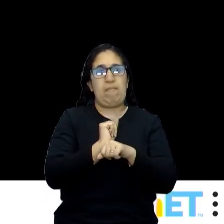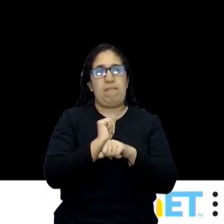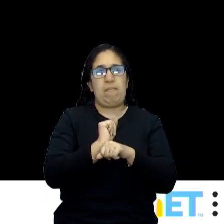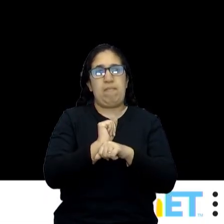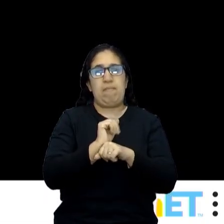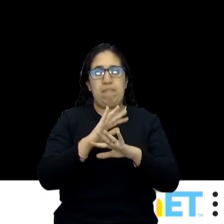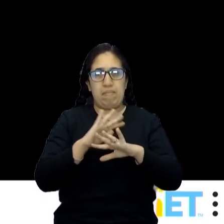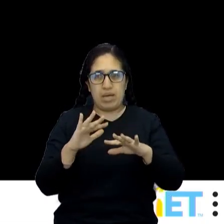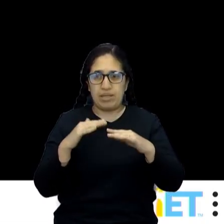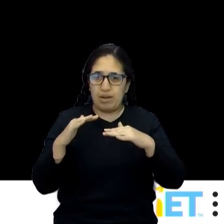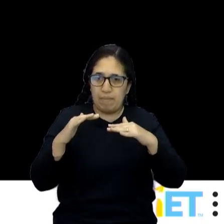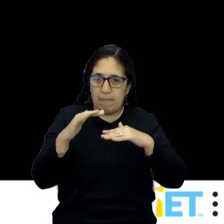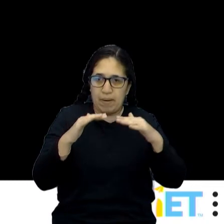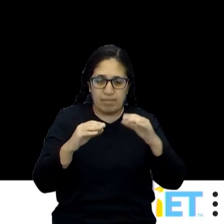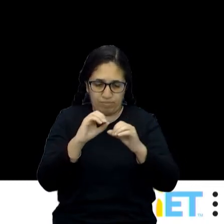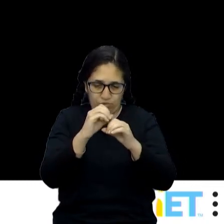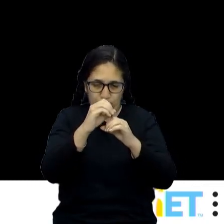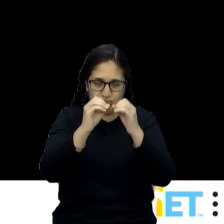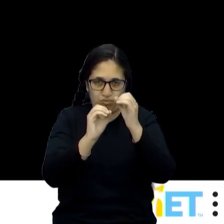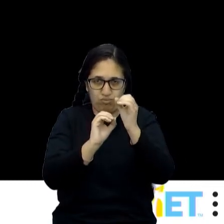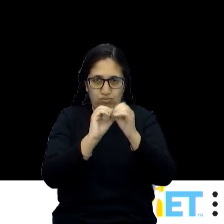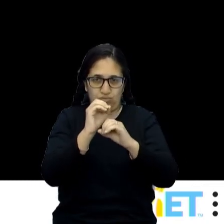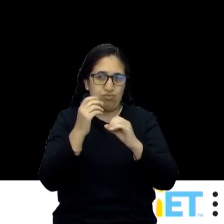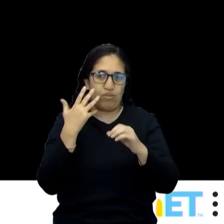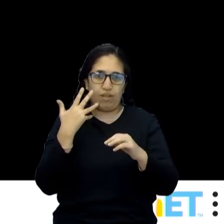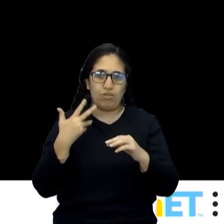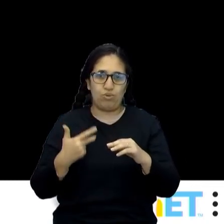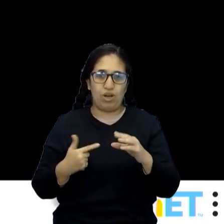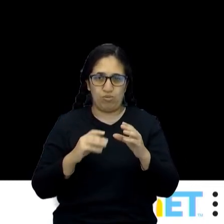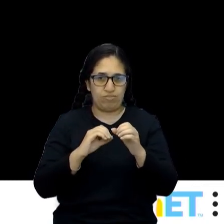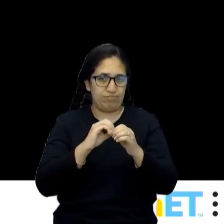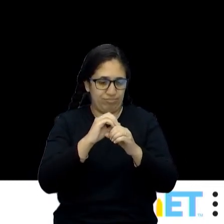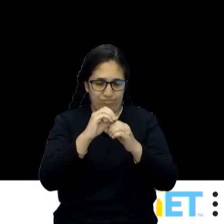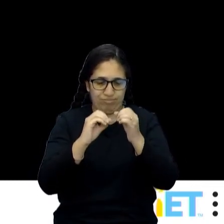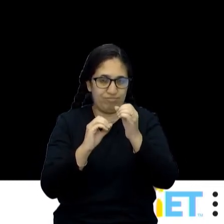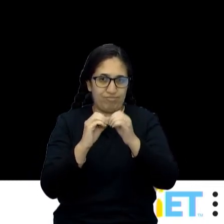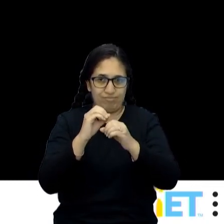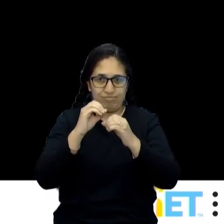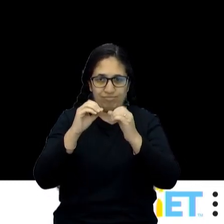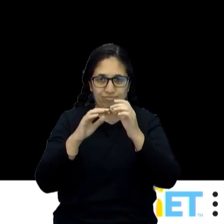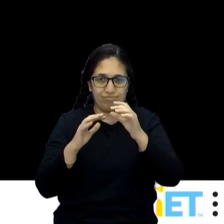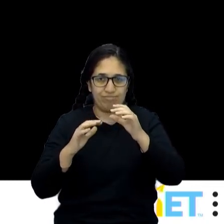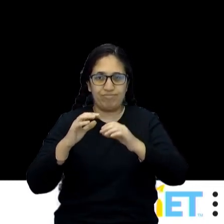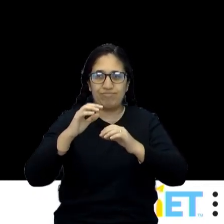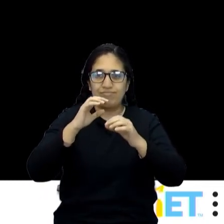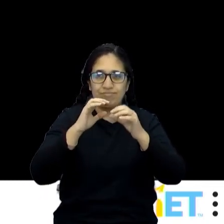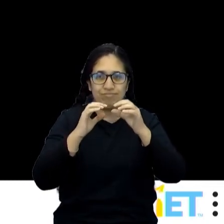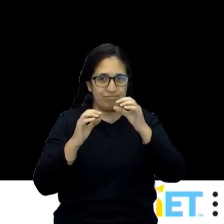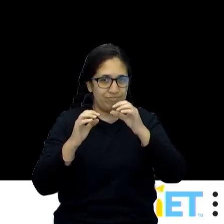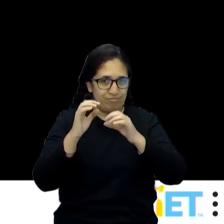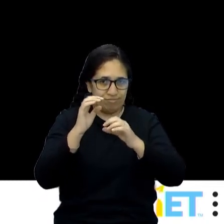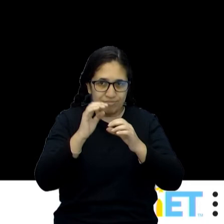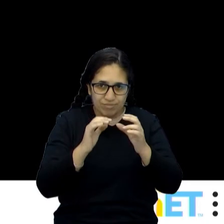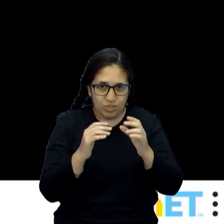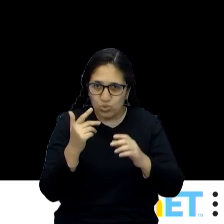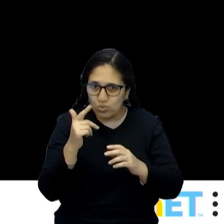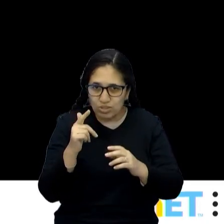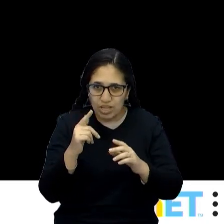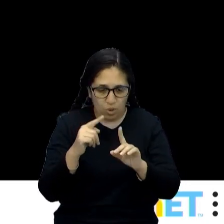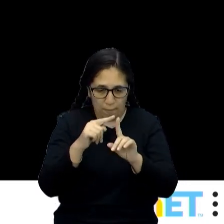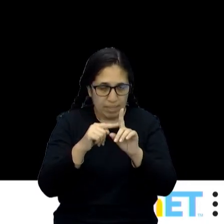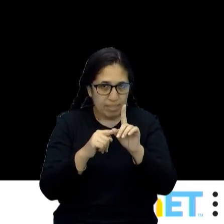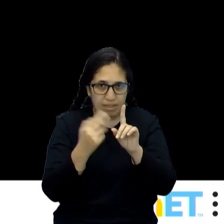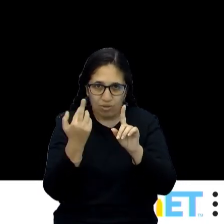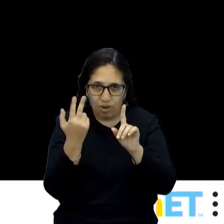parado que seja, as partículas naturalmente sempre se mexem. Então, na prática, não existe uma temperatura igual